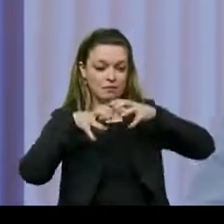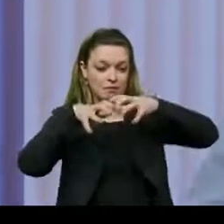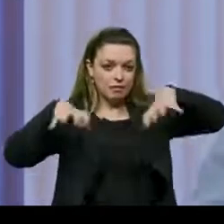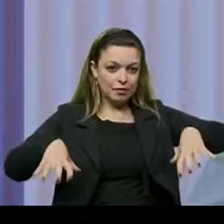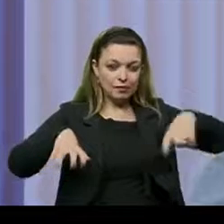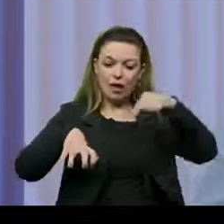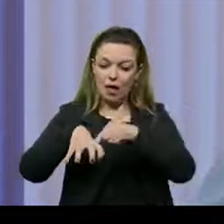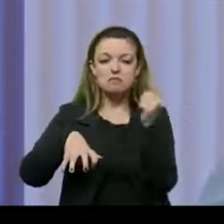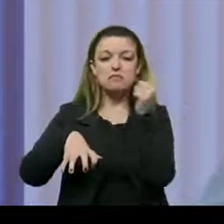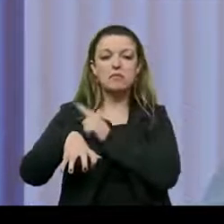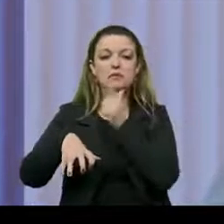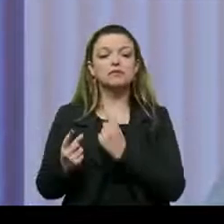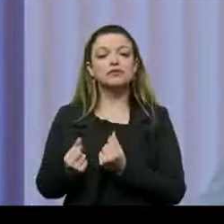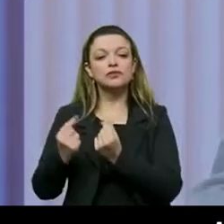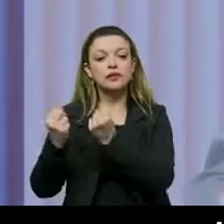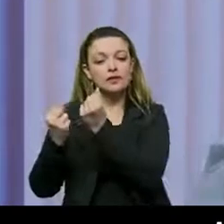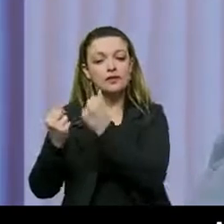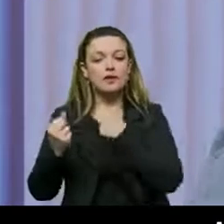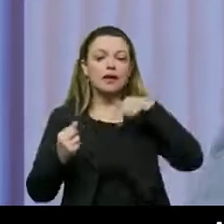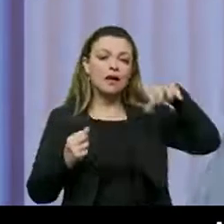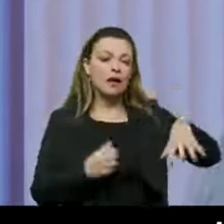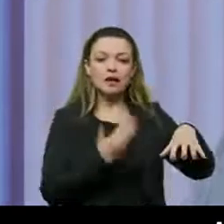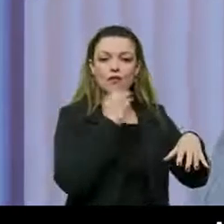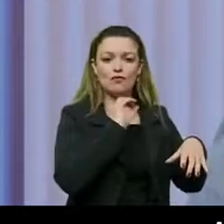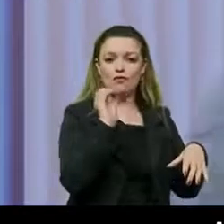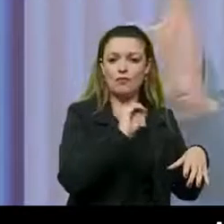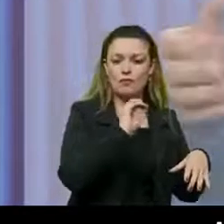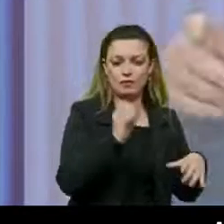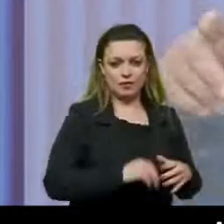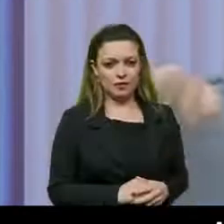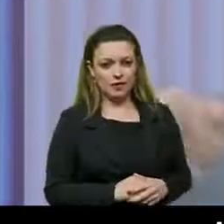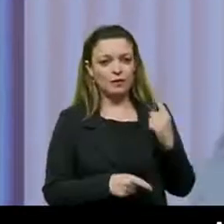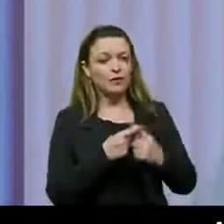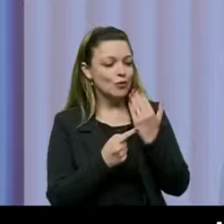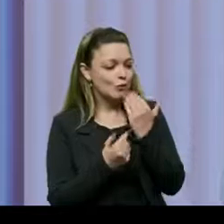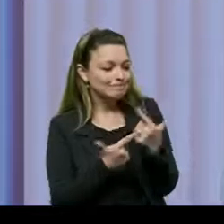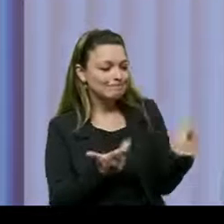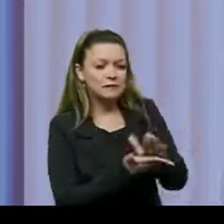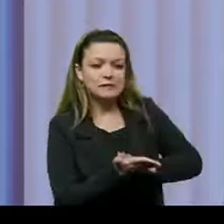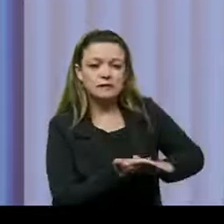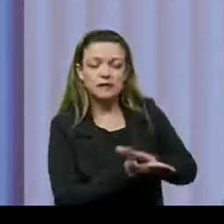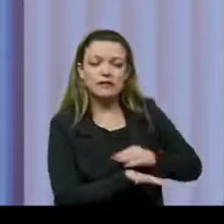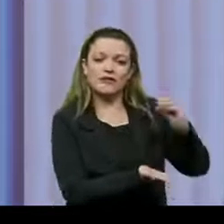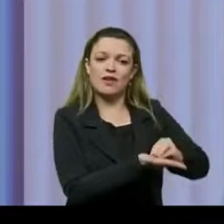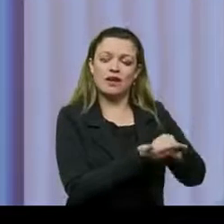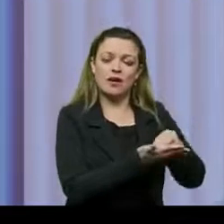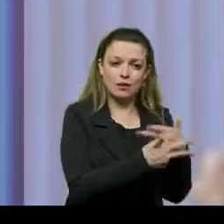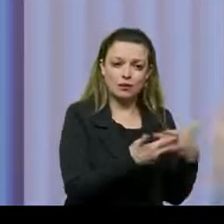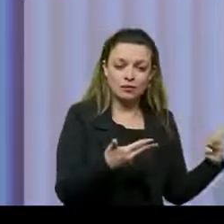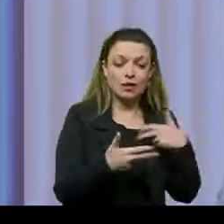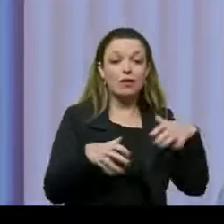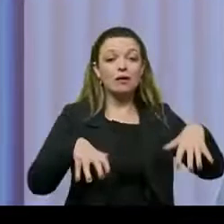não comem e a dos que não dormem. A dos que não comem porque são muitos, porque não tem o que comer. E a dos que não